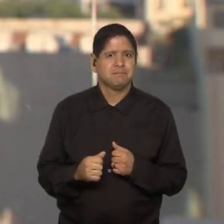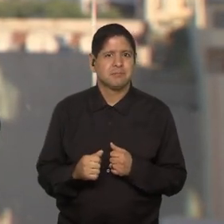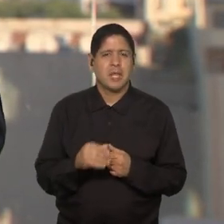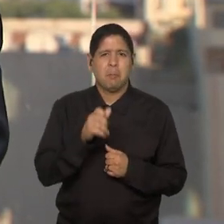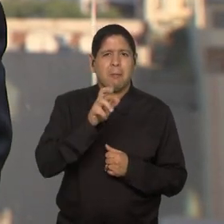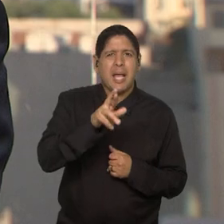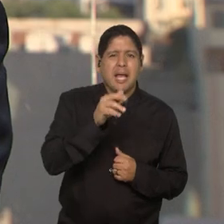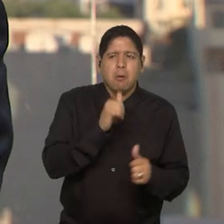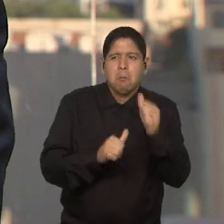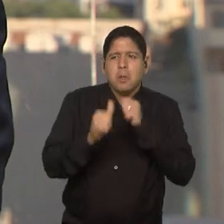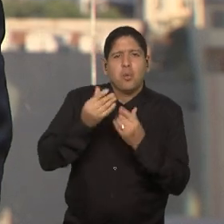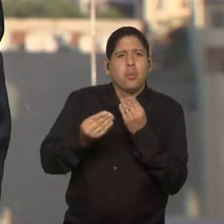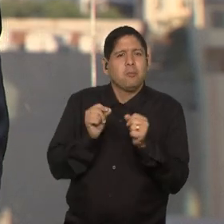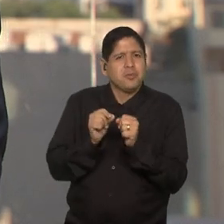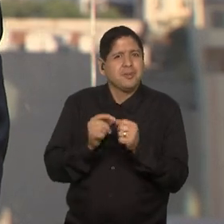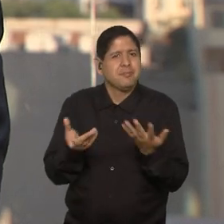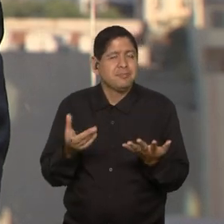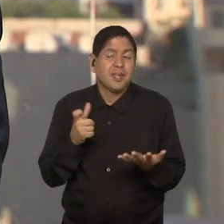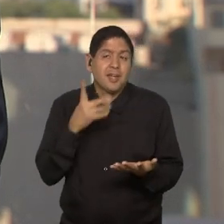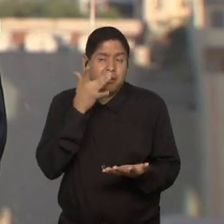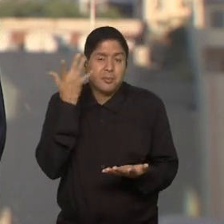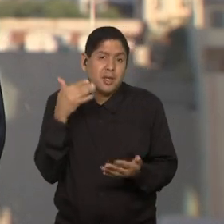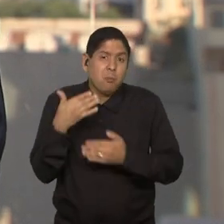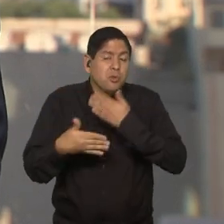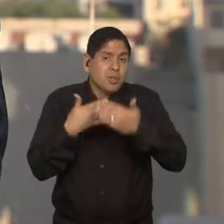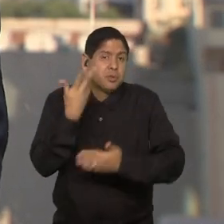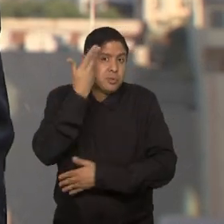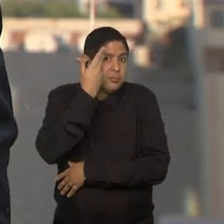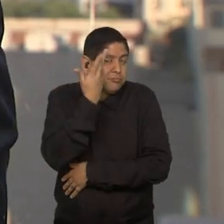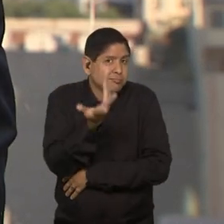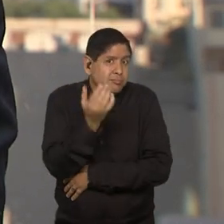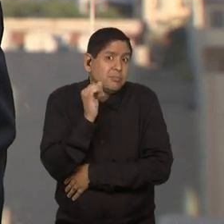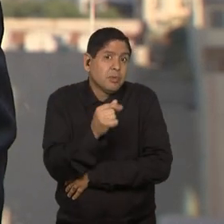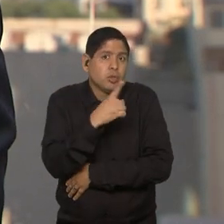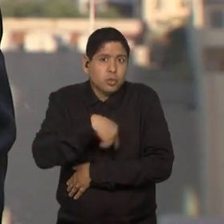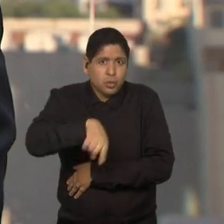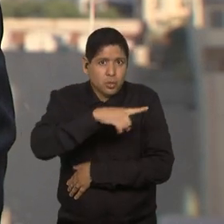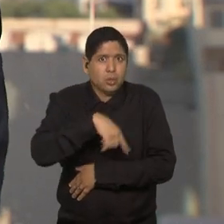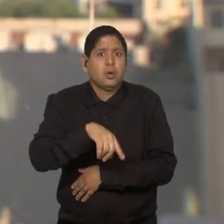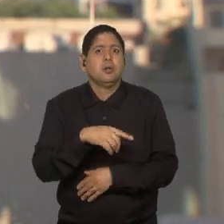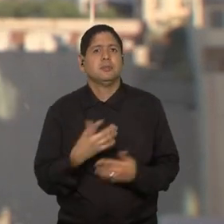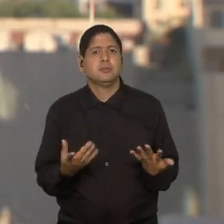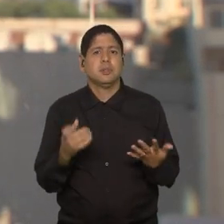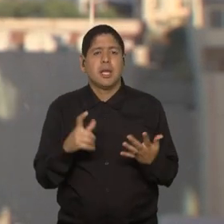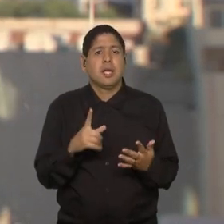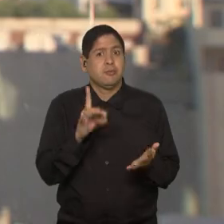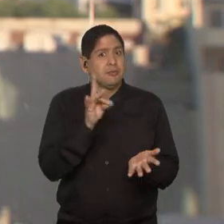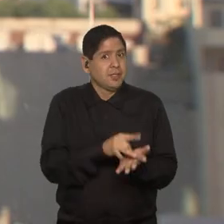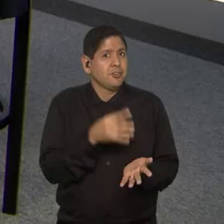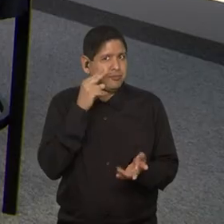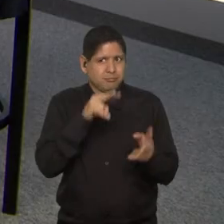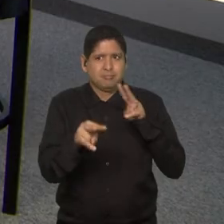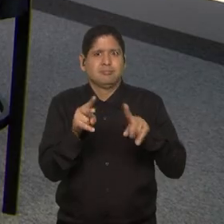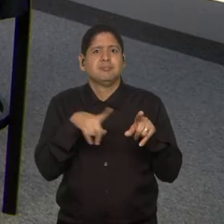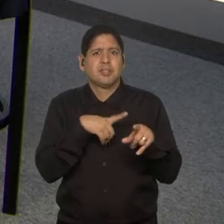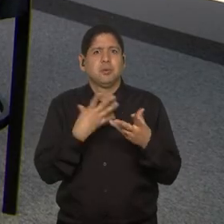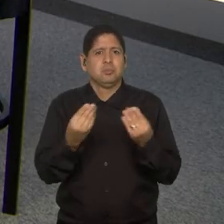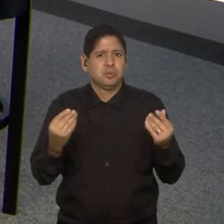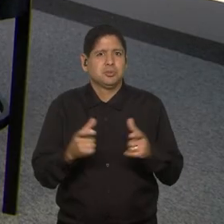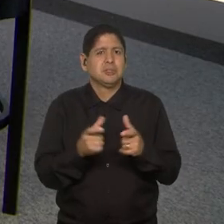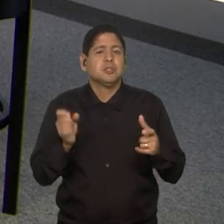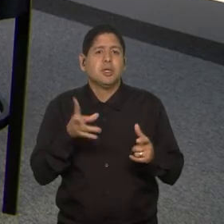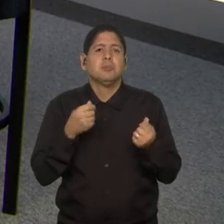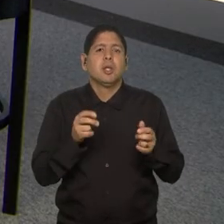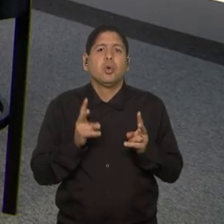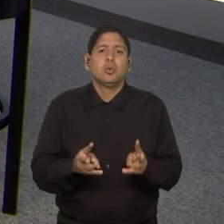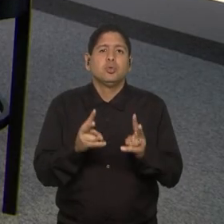bares, como você comentou aí, acho que isso aí é um processo natural, mas que para a gente já é realidade, né? A gente tem que só